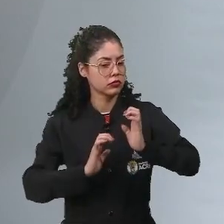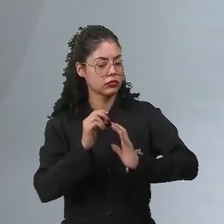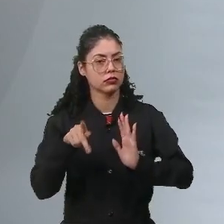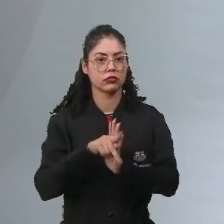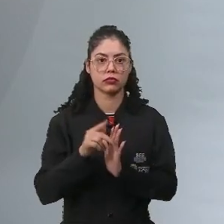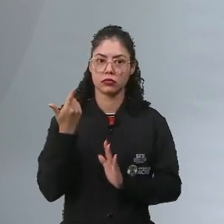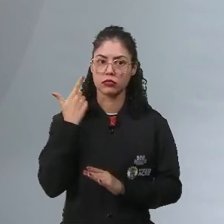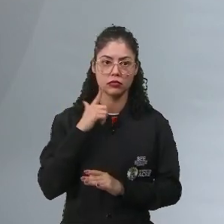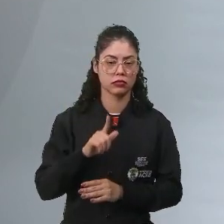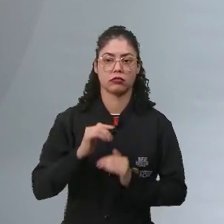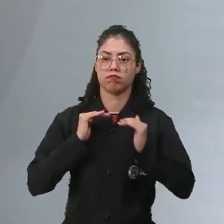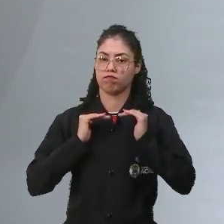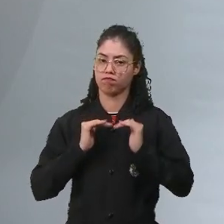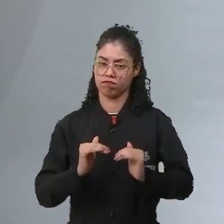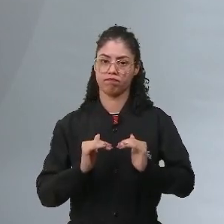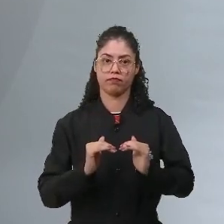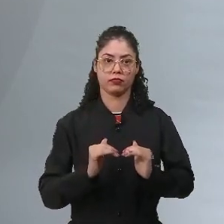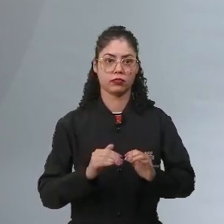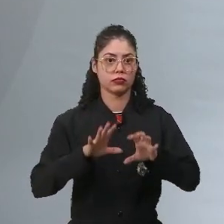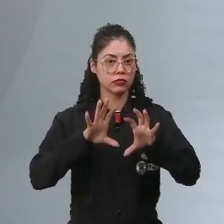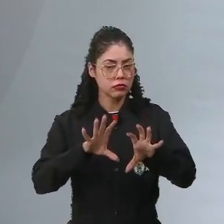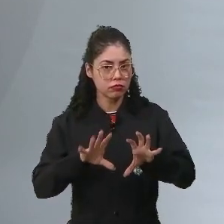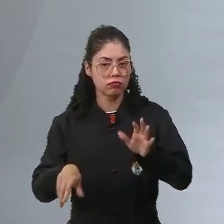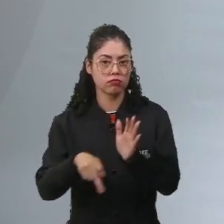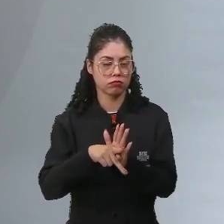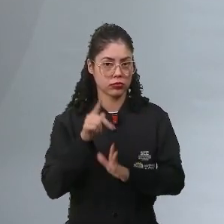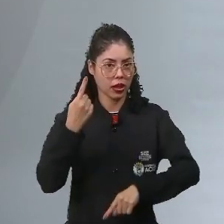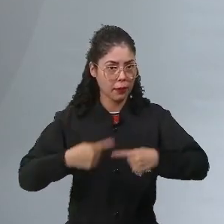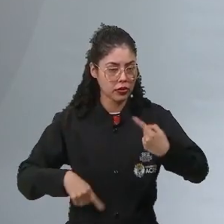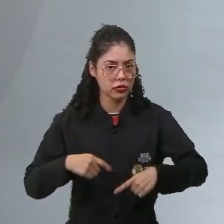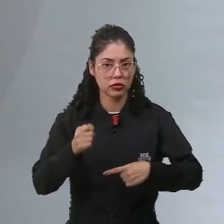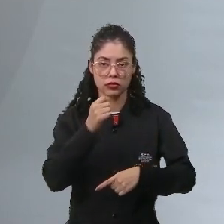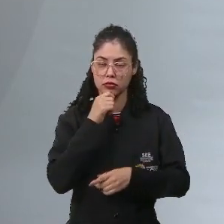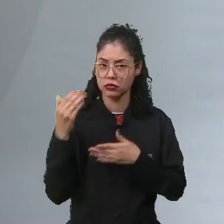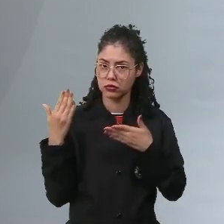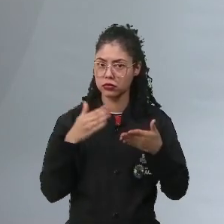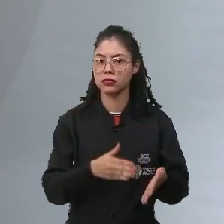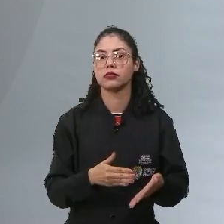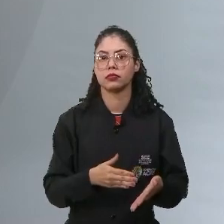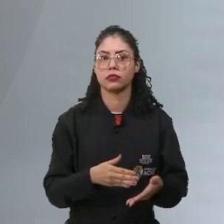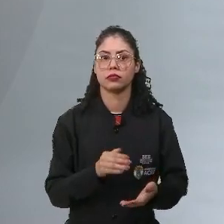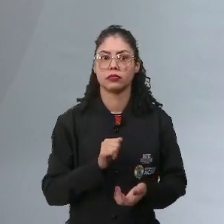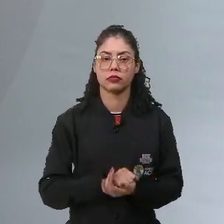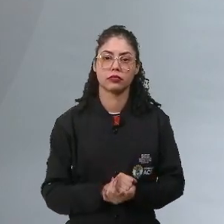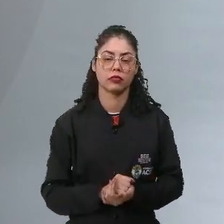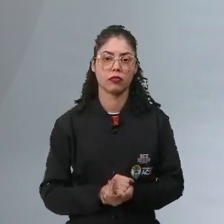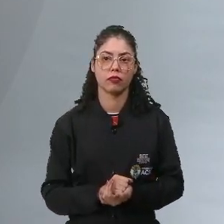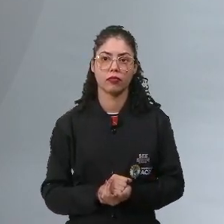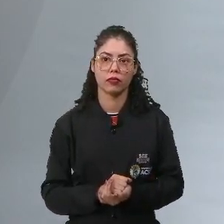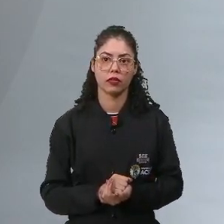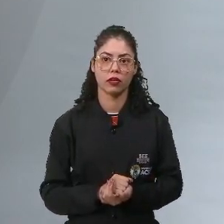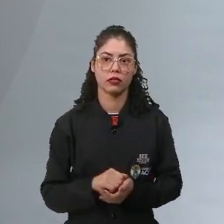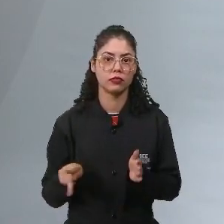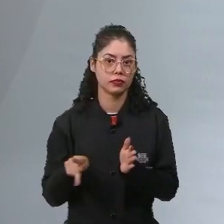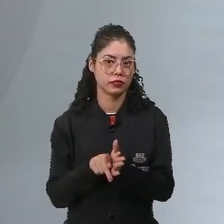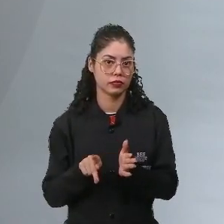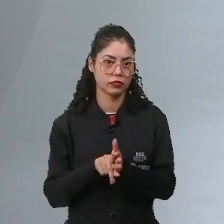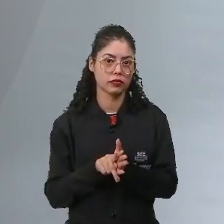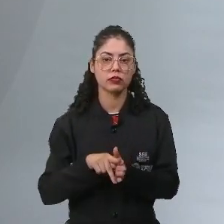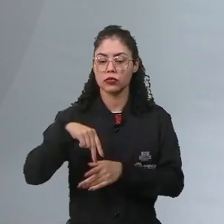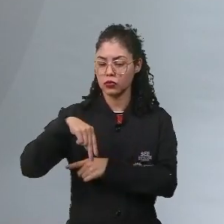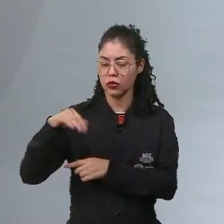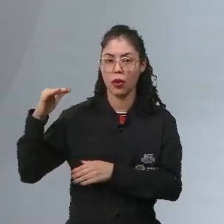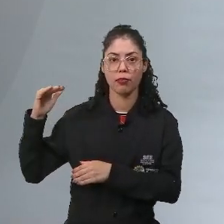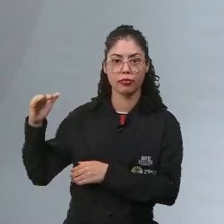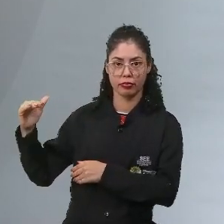conseguem se estabilizar. Essa estabilização política só acontece com a chegada do Napoleão Bonaparte no poder. E aí,